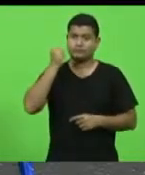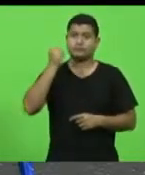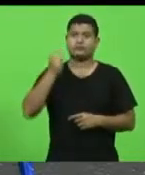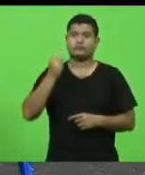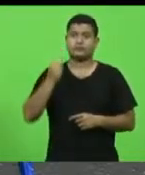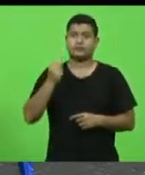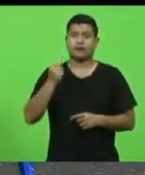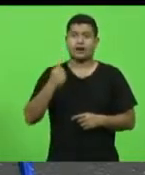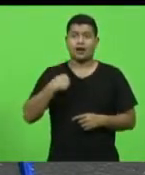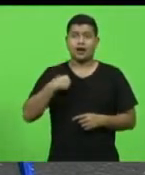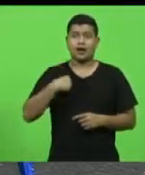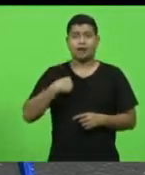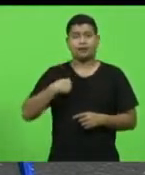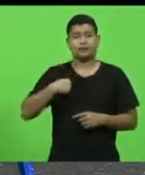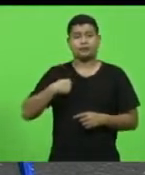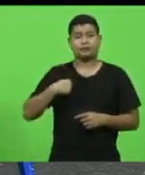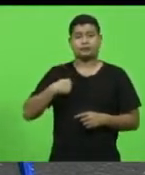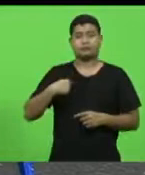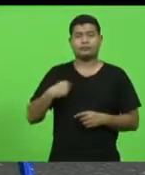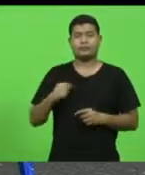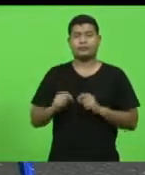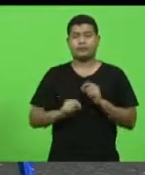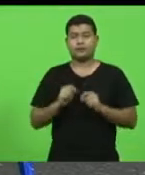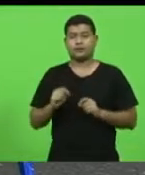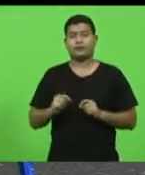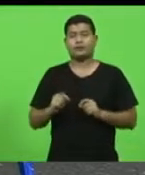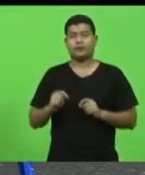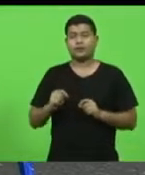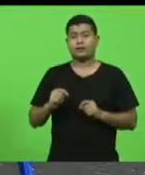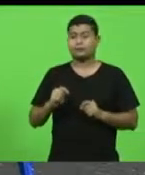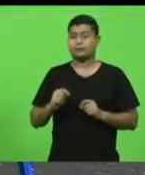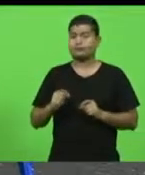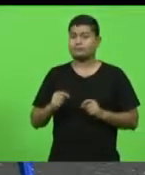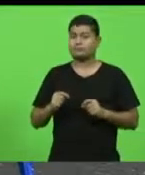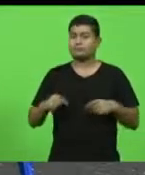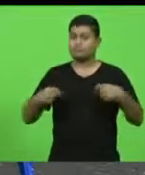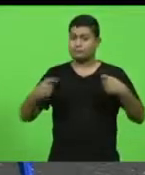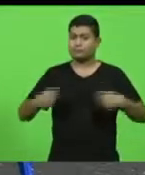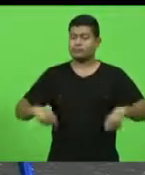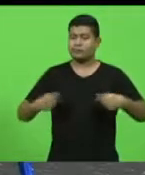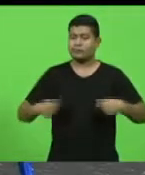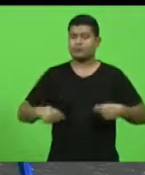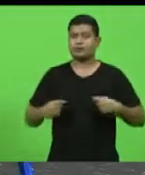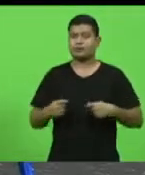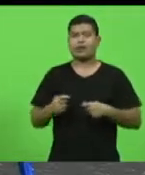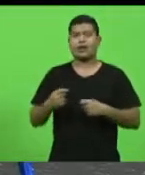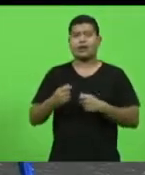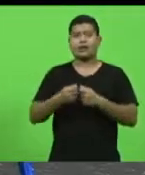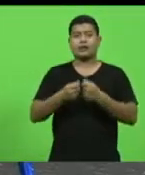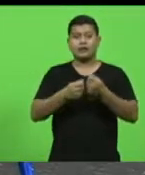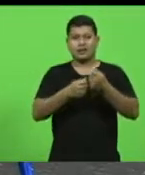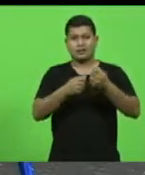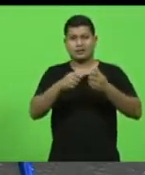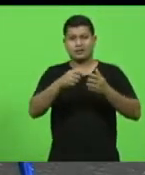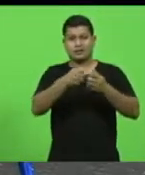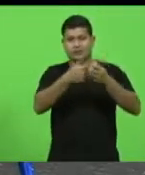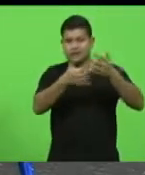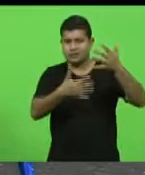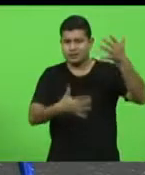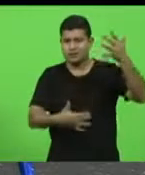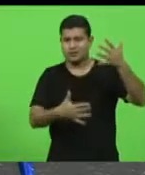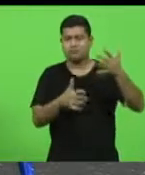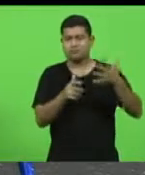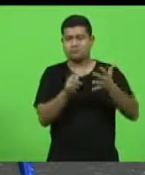Penso que devamos à Assembleia encaminhar uma lista de sugestões tanto